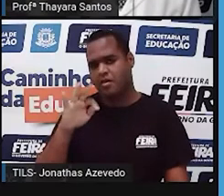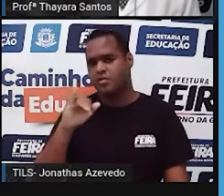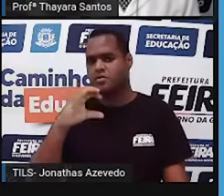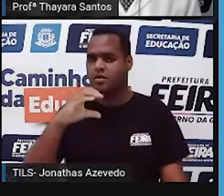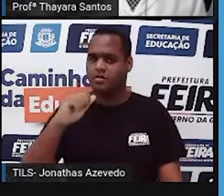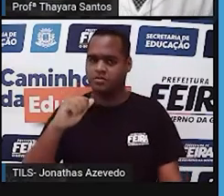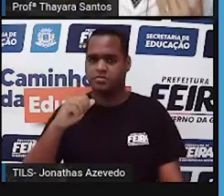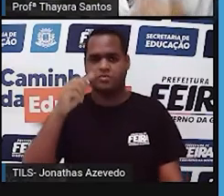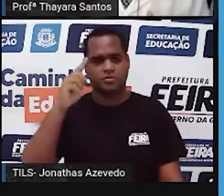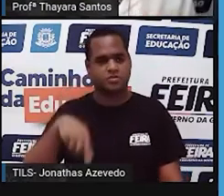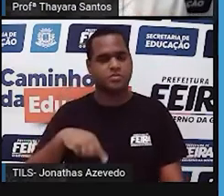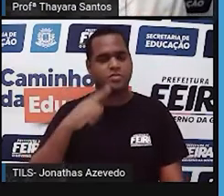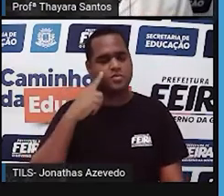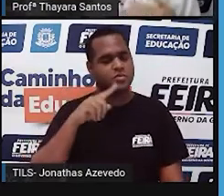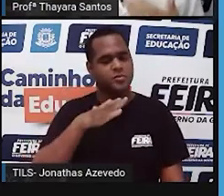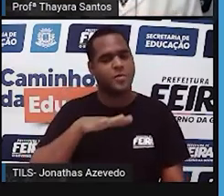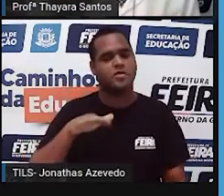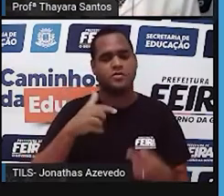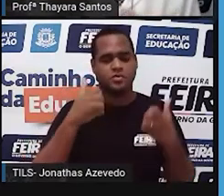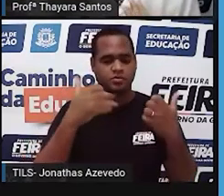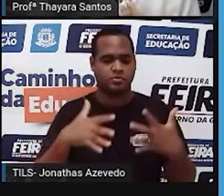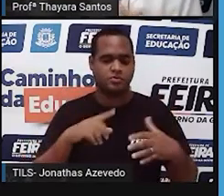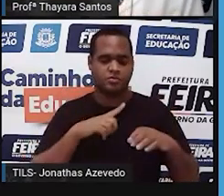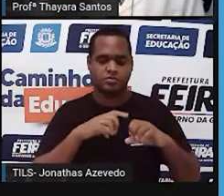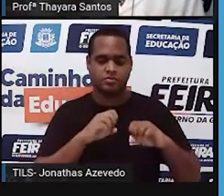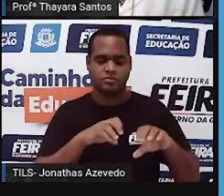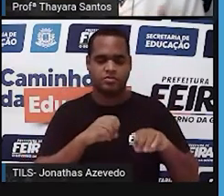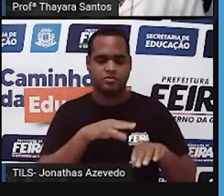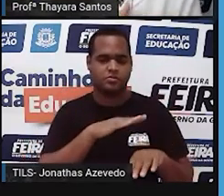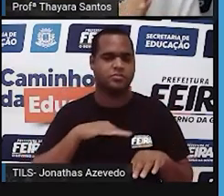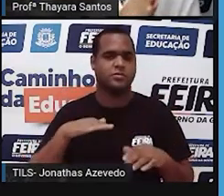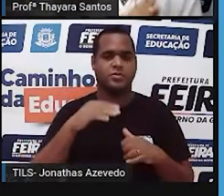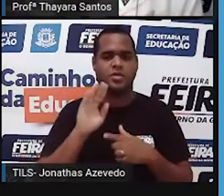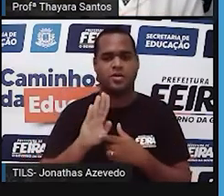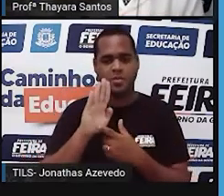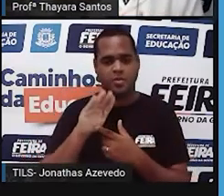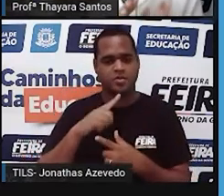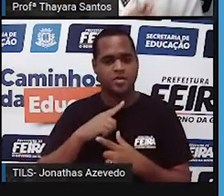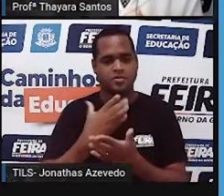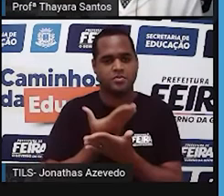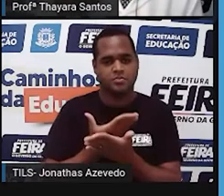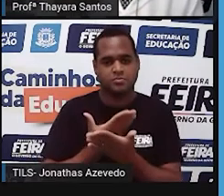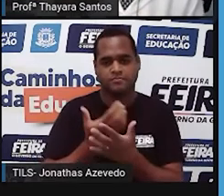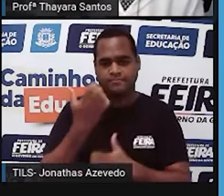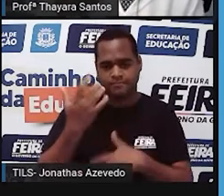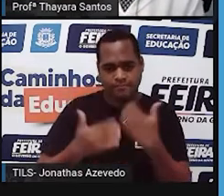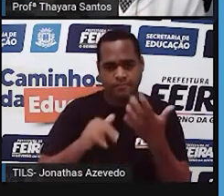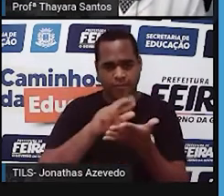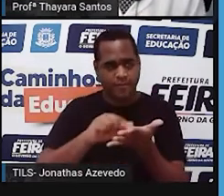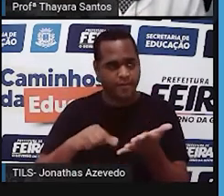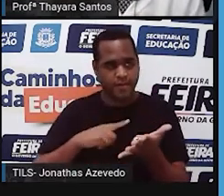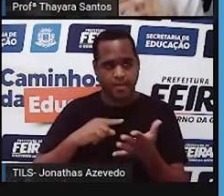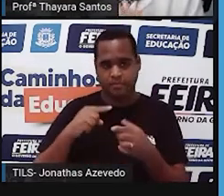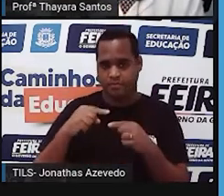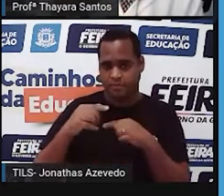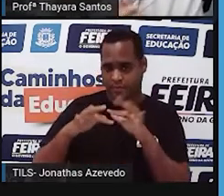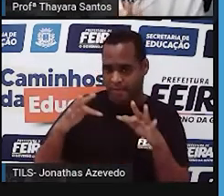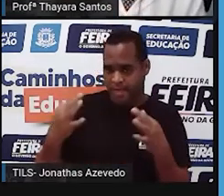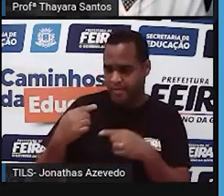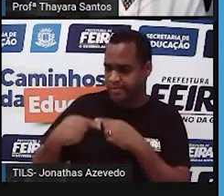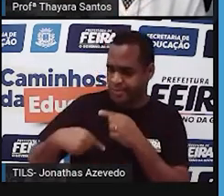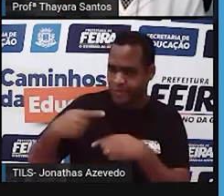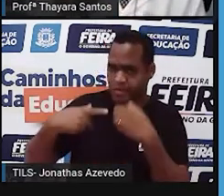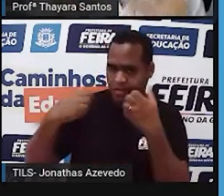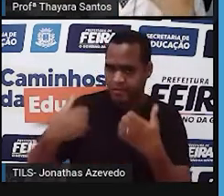A gente já viu na aula anterior que genética é a área da biologia que estuda a transmissão dos caracteres hereditários entre as